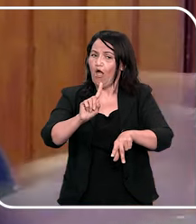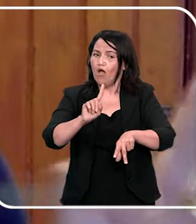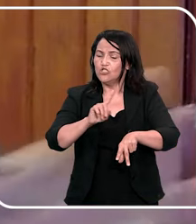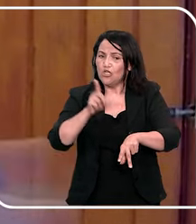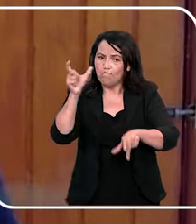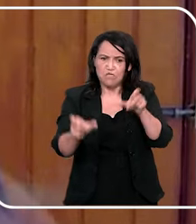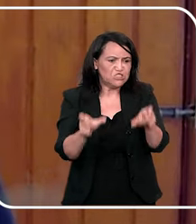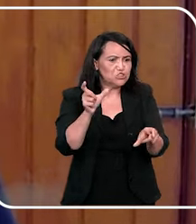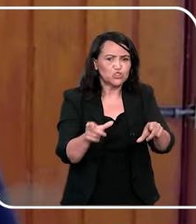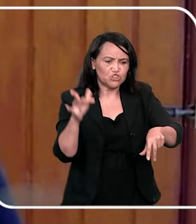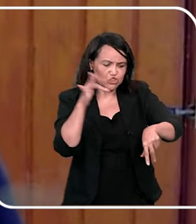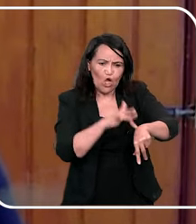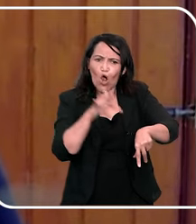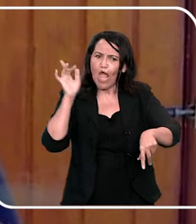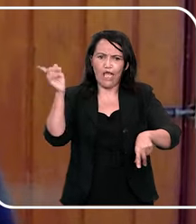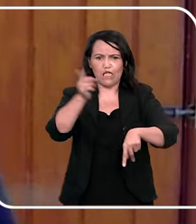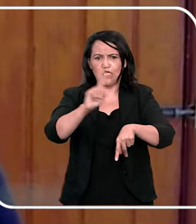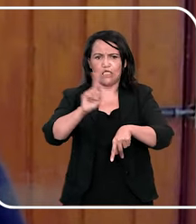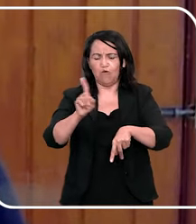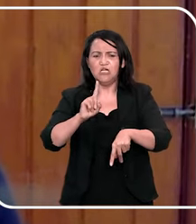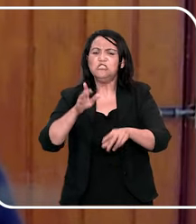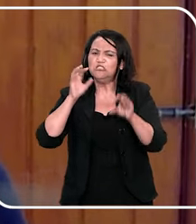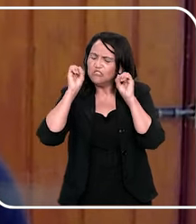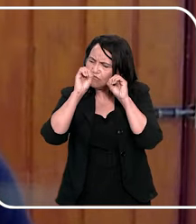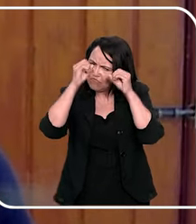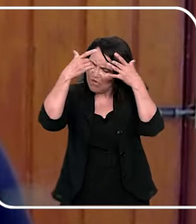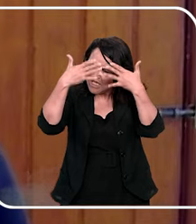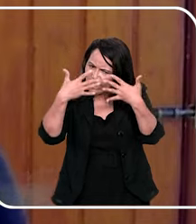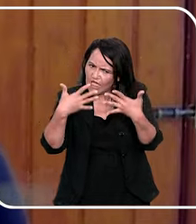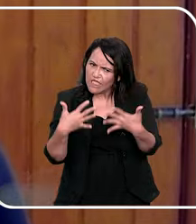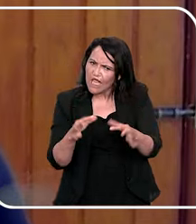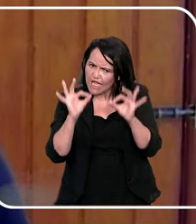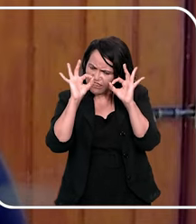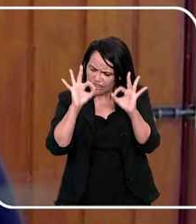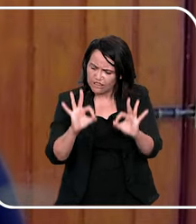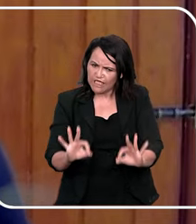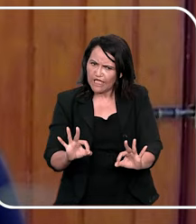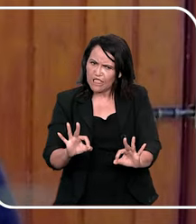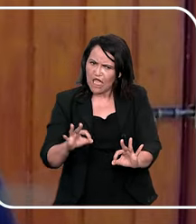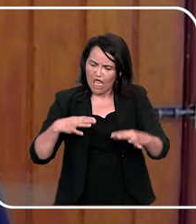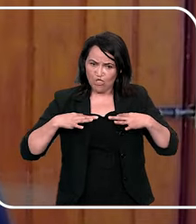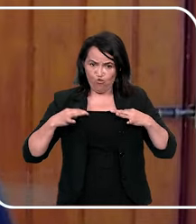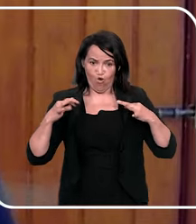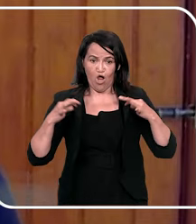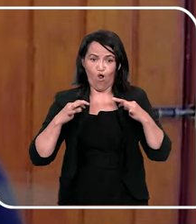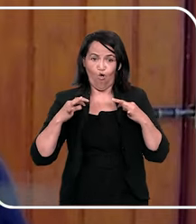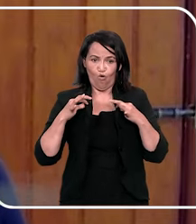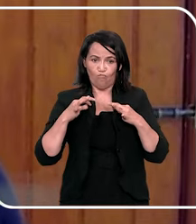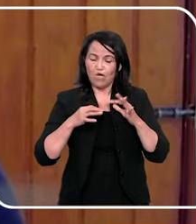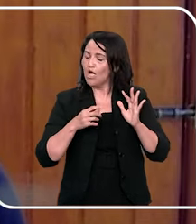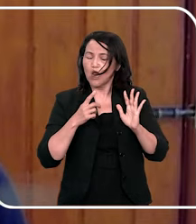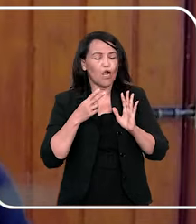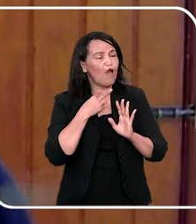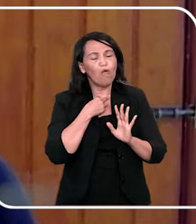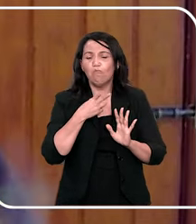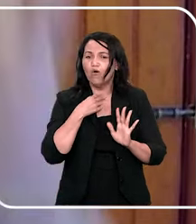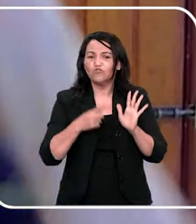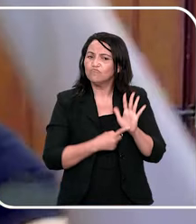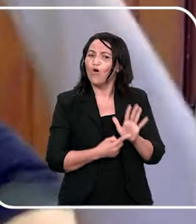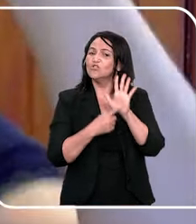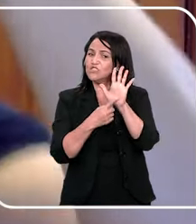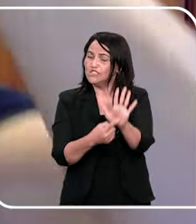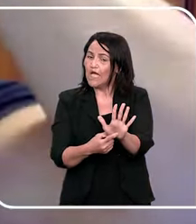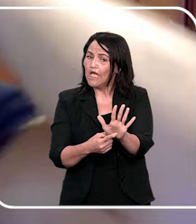expliquei ali de forma simples, sem comprometer, sem tabu nenhum, então é tudo que é coberto pela sua roupa íntima, tudo aquilo que a gente não mostra,